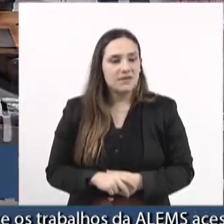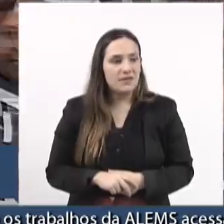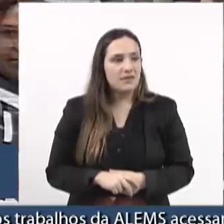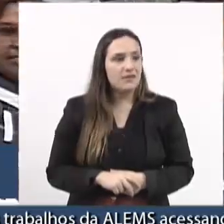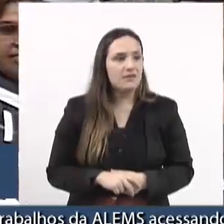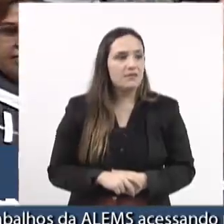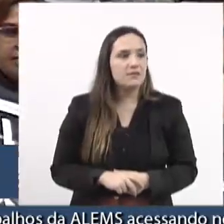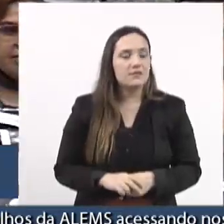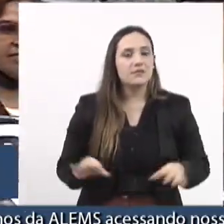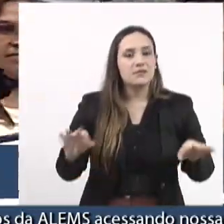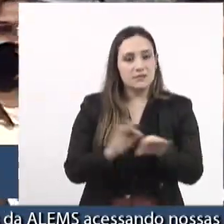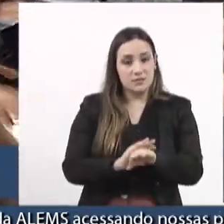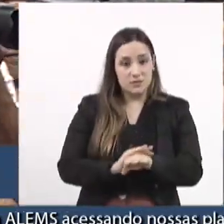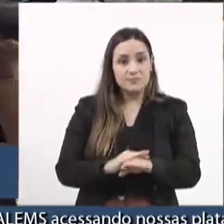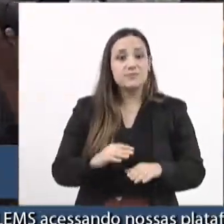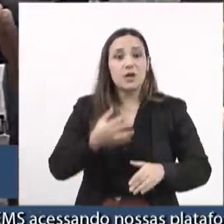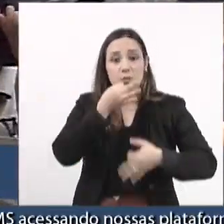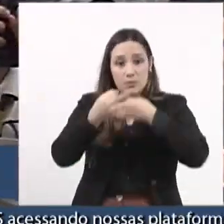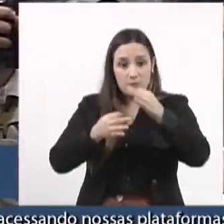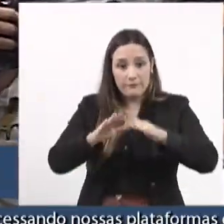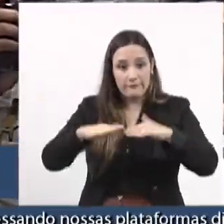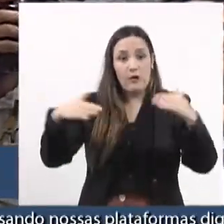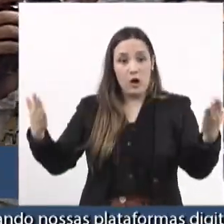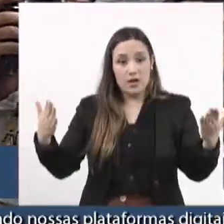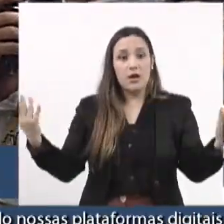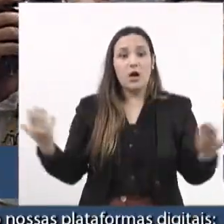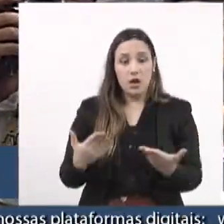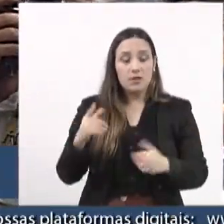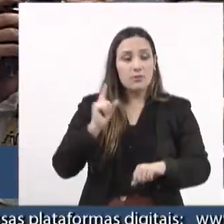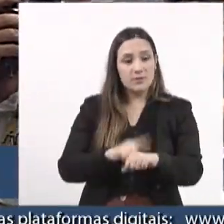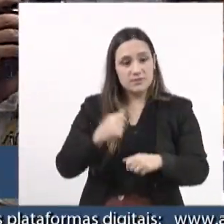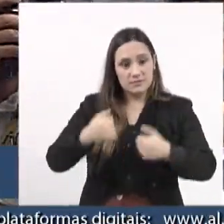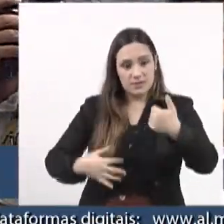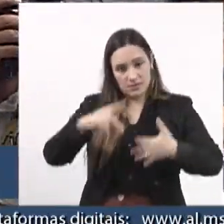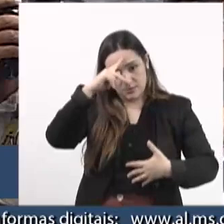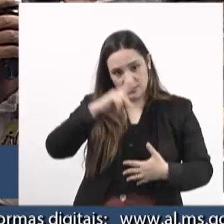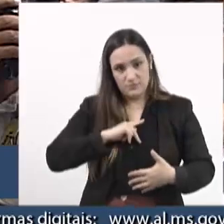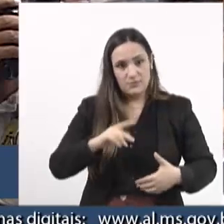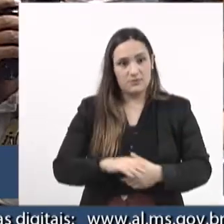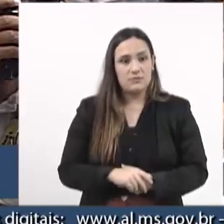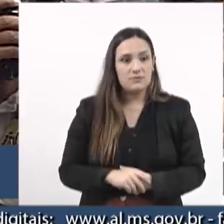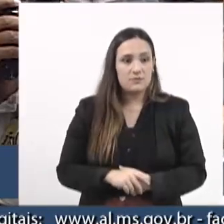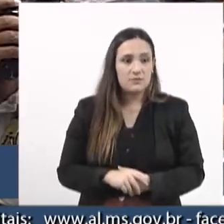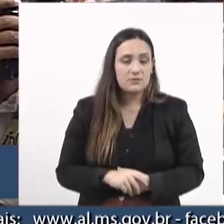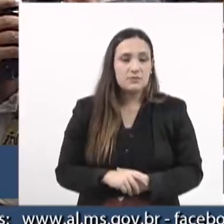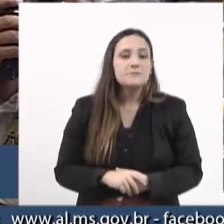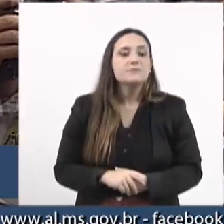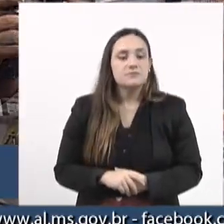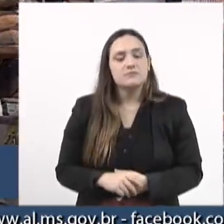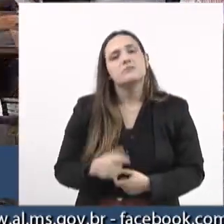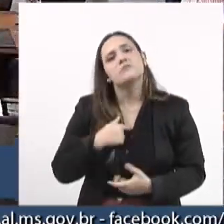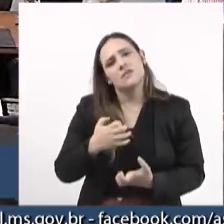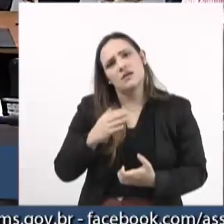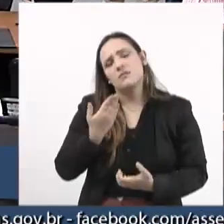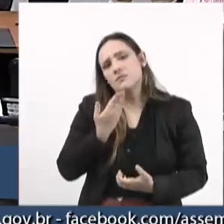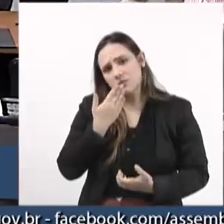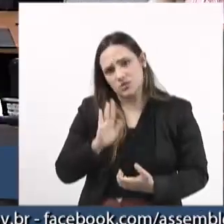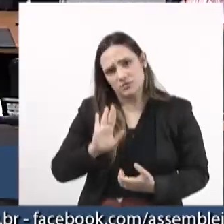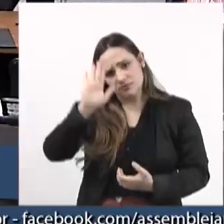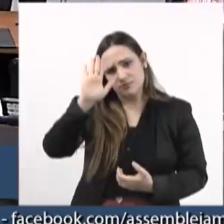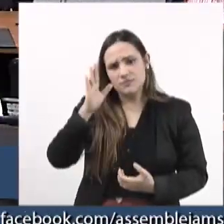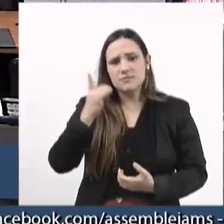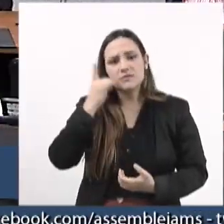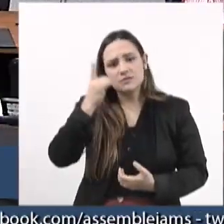Está encerrada a manifestação, passamos às explicações pessoais. Pela ordem? Pela ordem, senhor